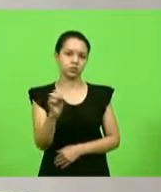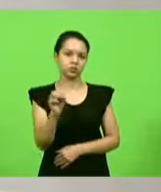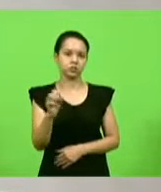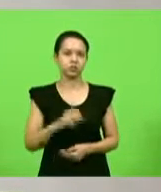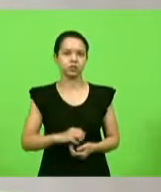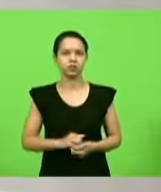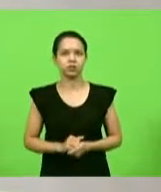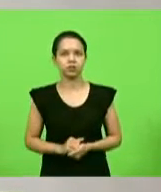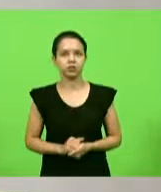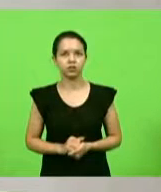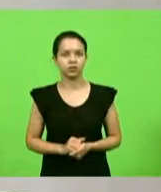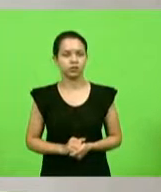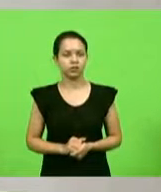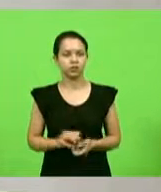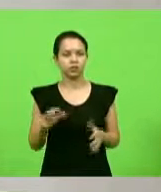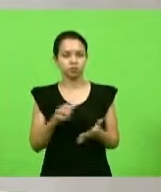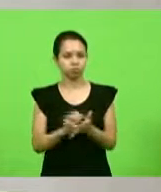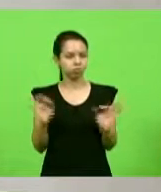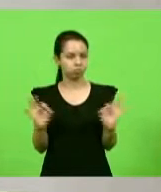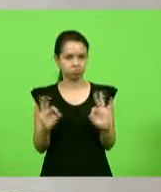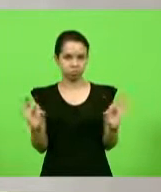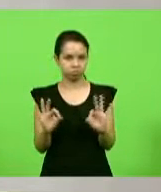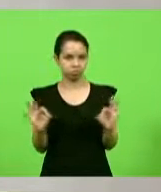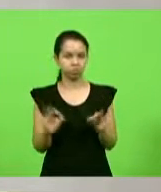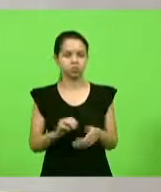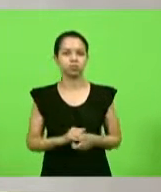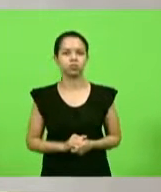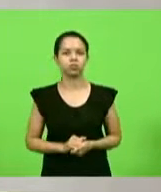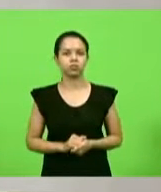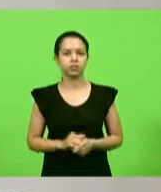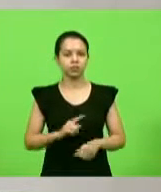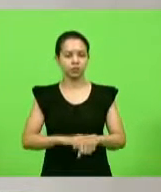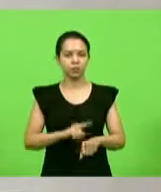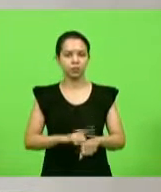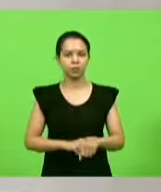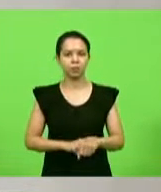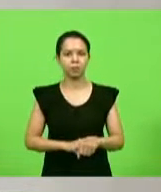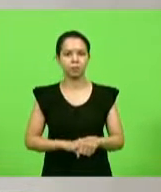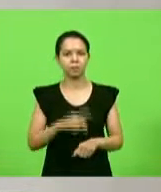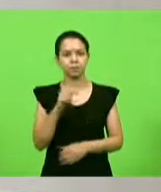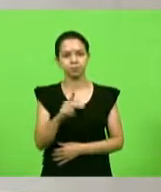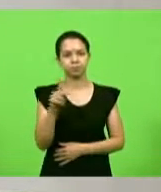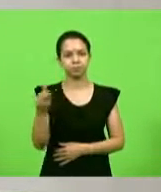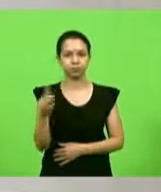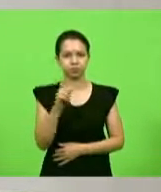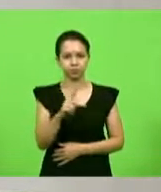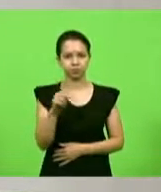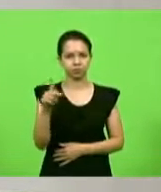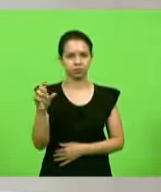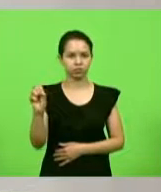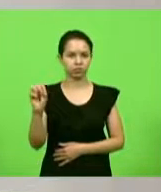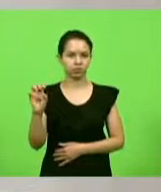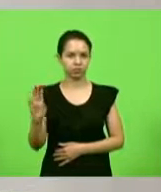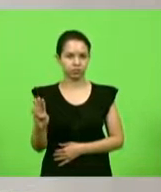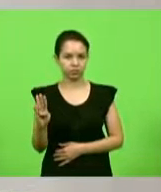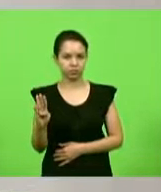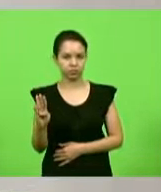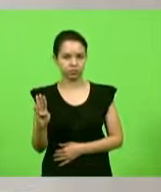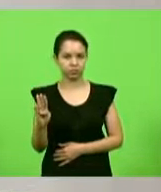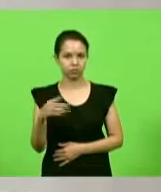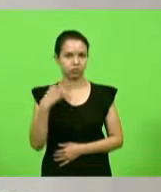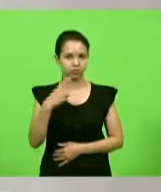Ninguém fará uso da palavra. Próximo bloco, PP, PSB. Deputado Silvio,